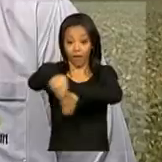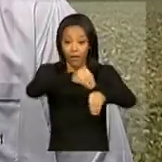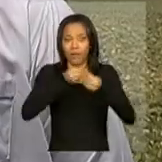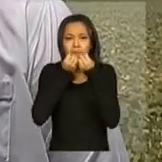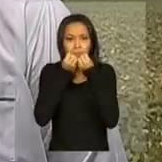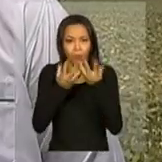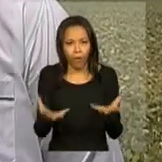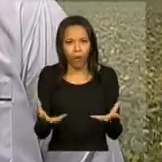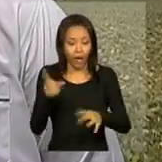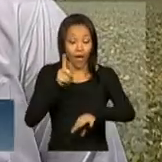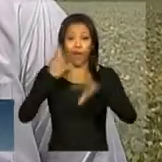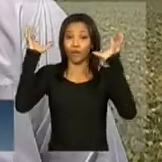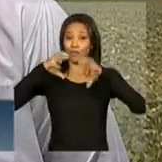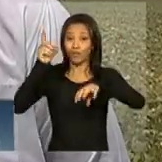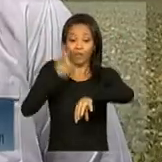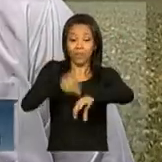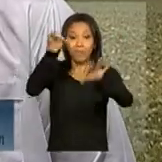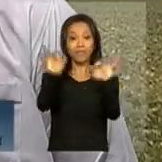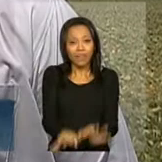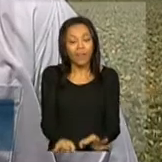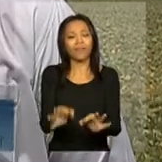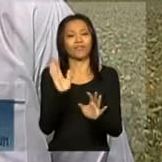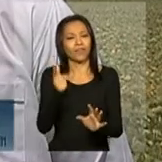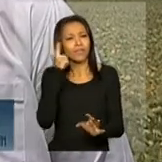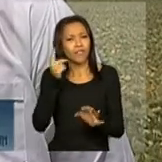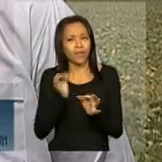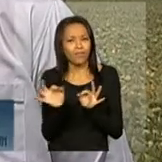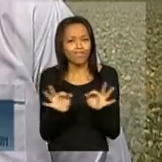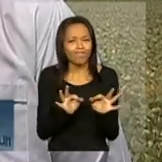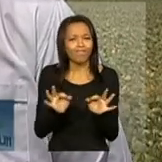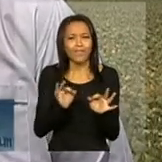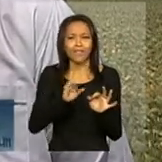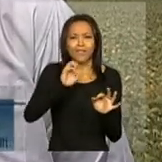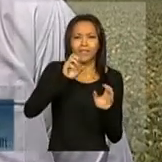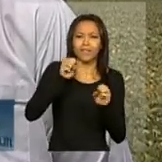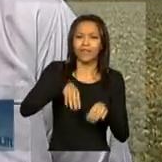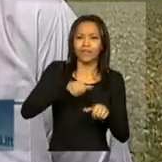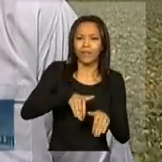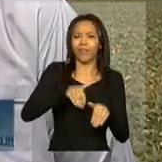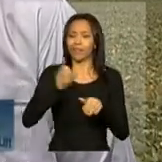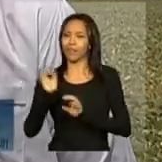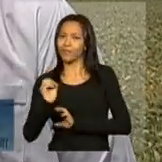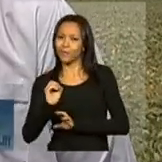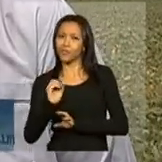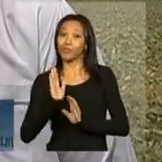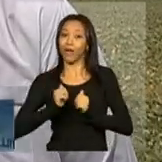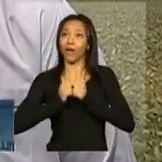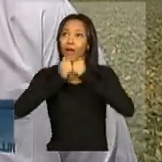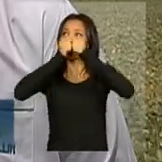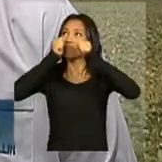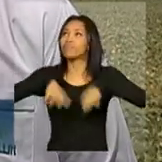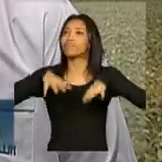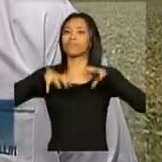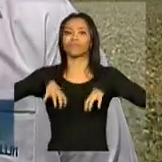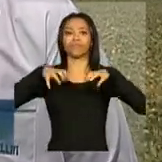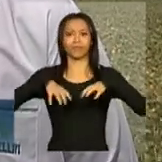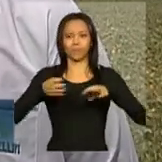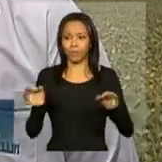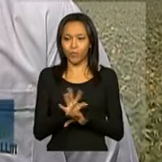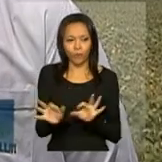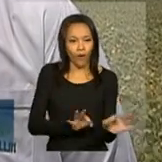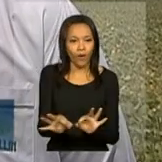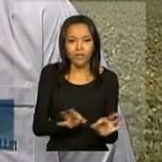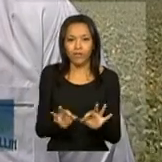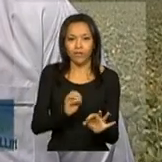plano. A chuva vem na hora certa, já é programado, já a chuva, setembro, outubro, já começa a chuva, já o povo já está tudo preparado para plantar.